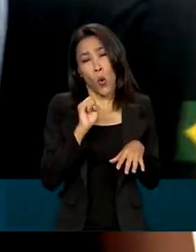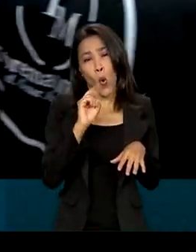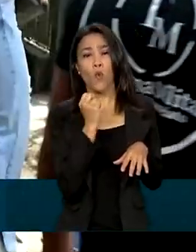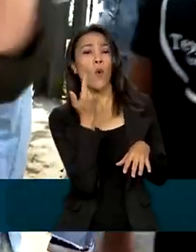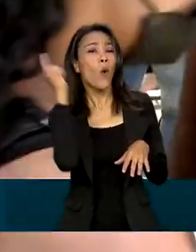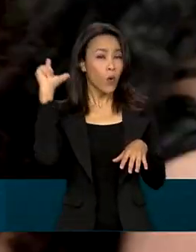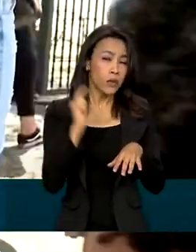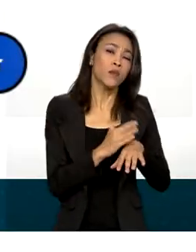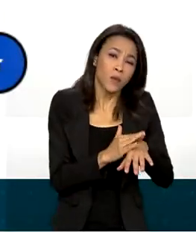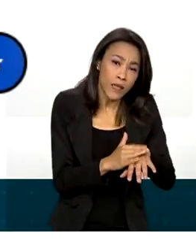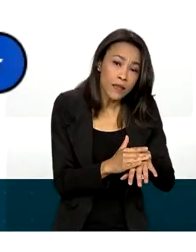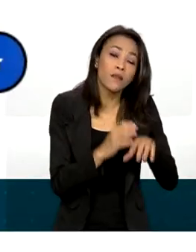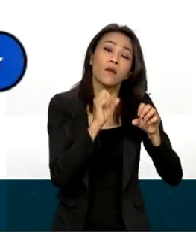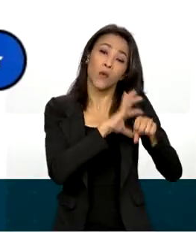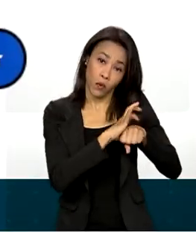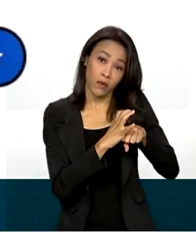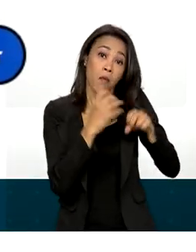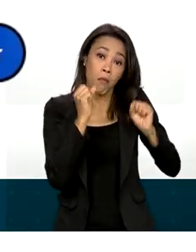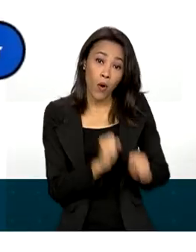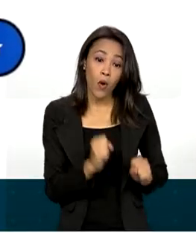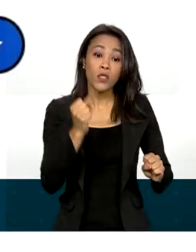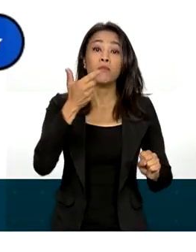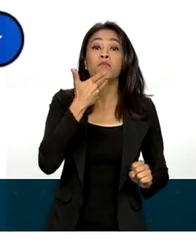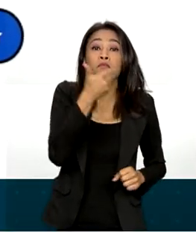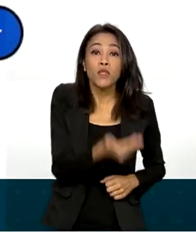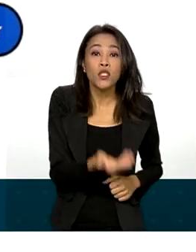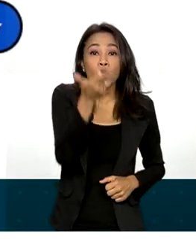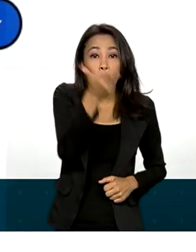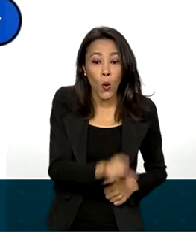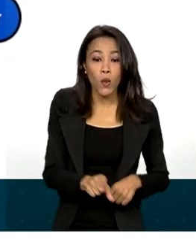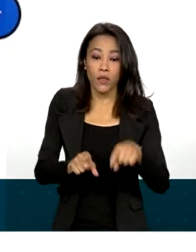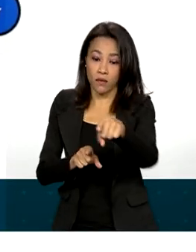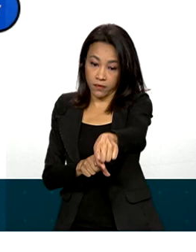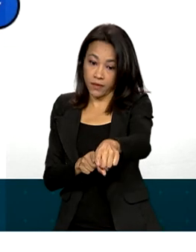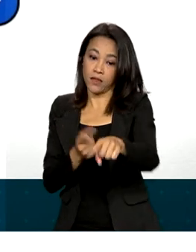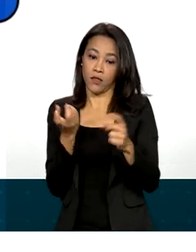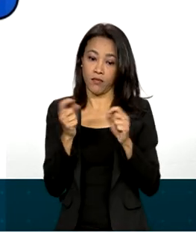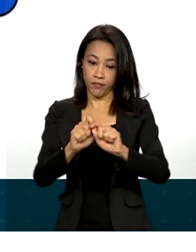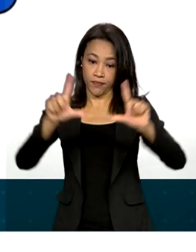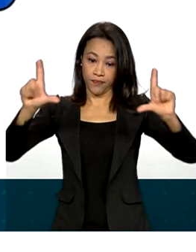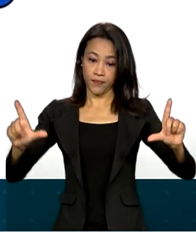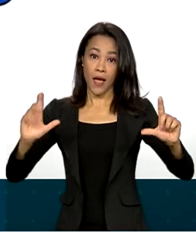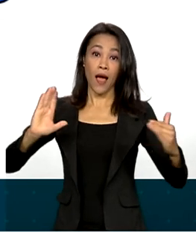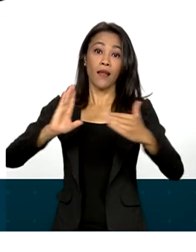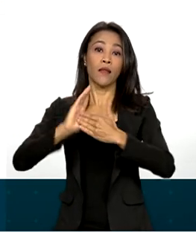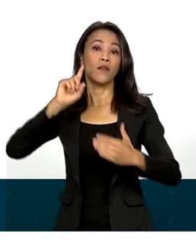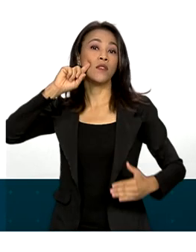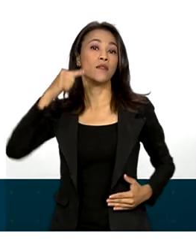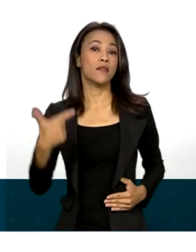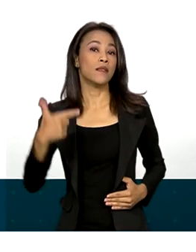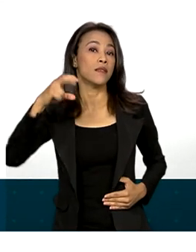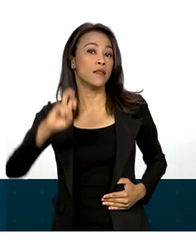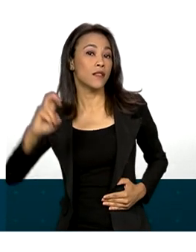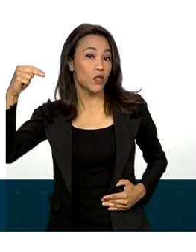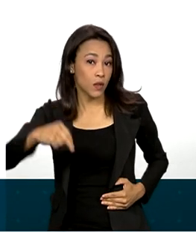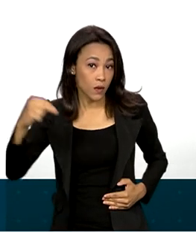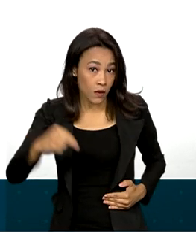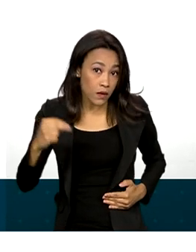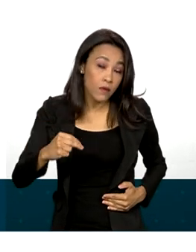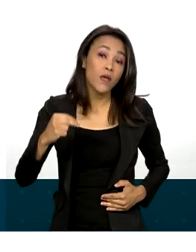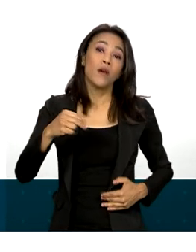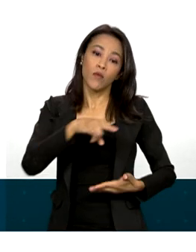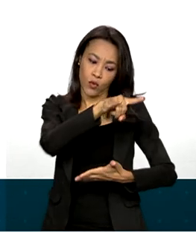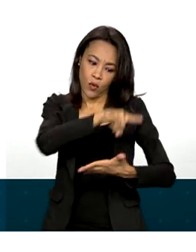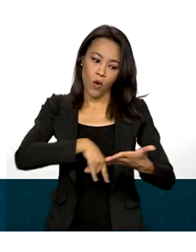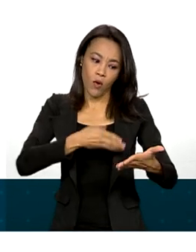infectocontagiosa, pode pedir a reaplicação pela página do participante até o dia 25 de novembro, junto com um